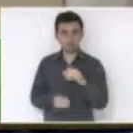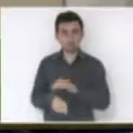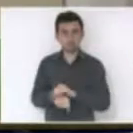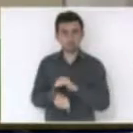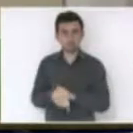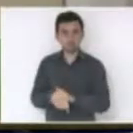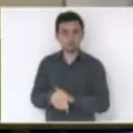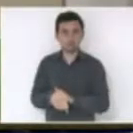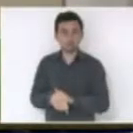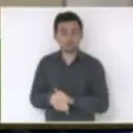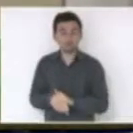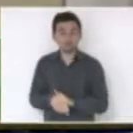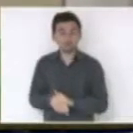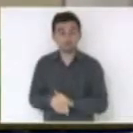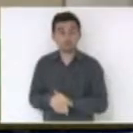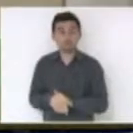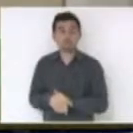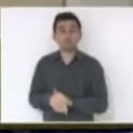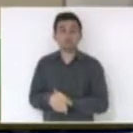do deputado Serafim Venzão,